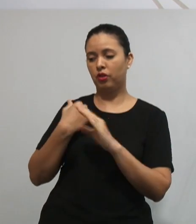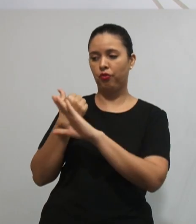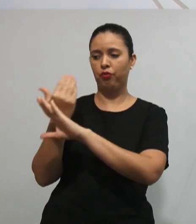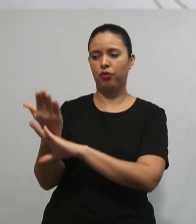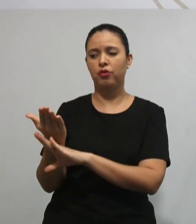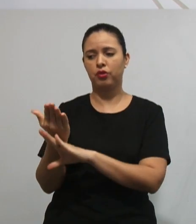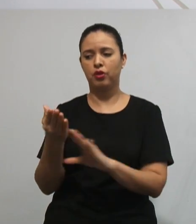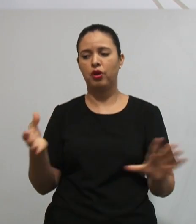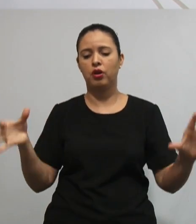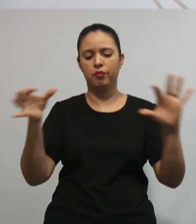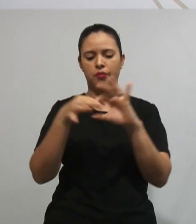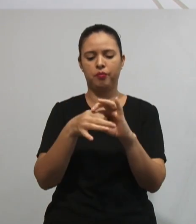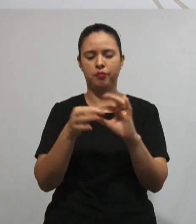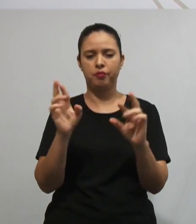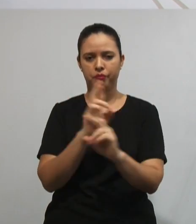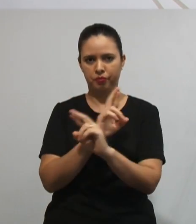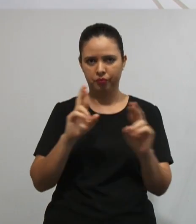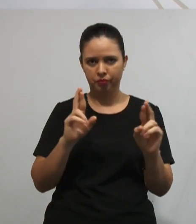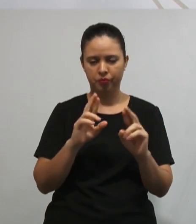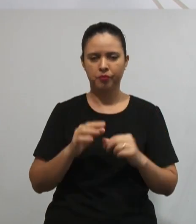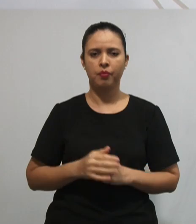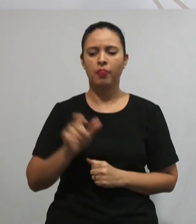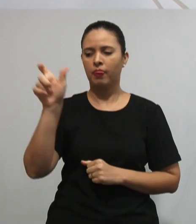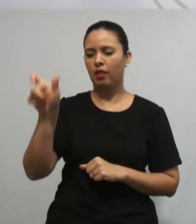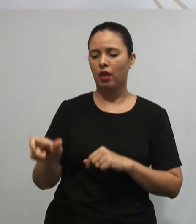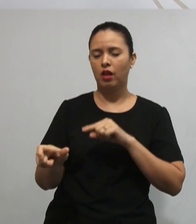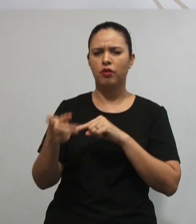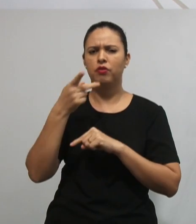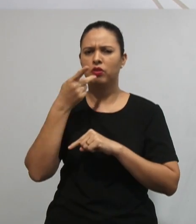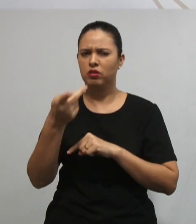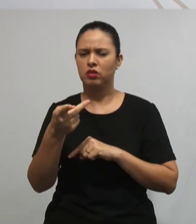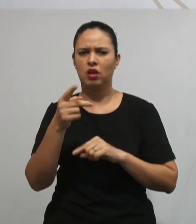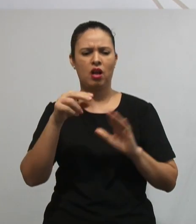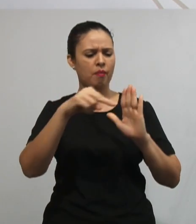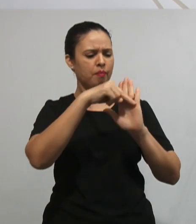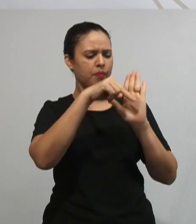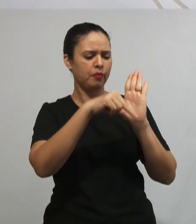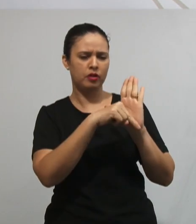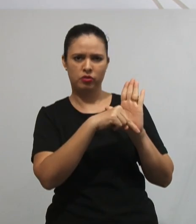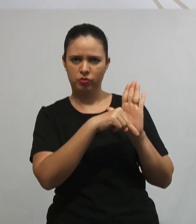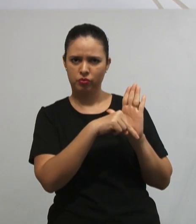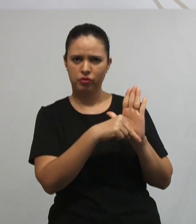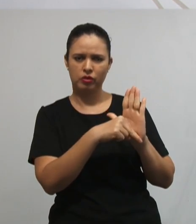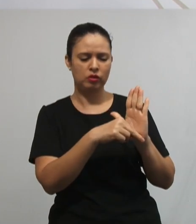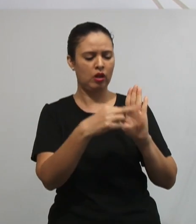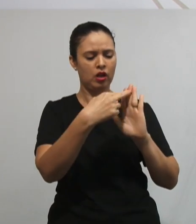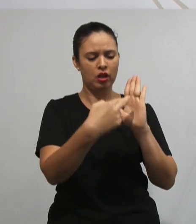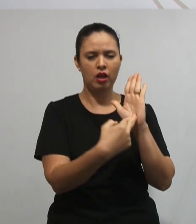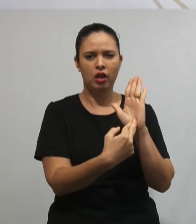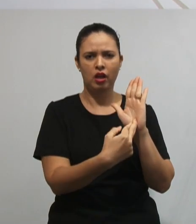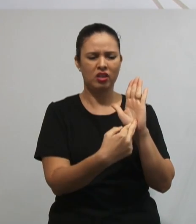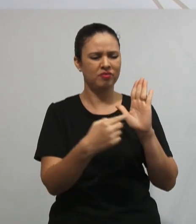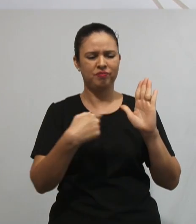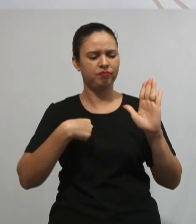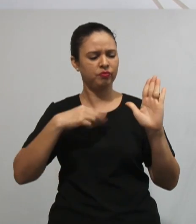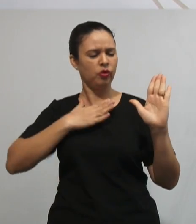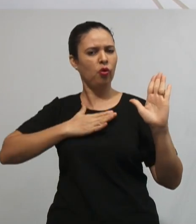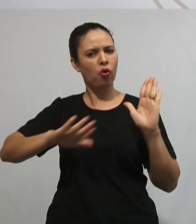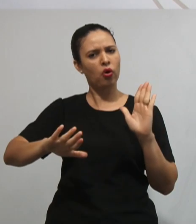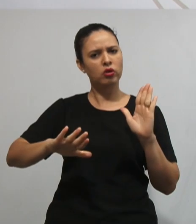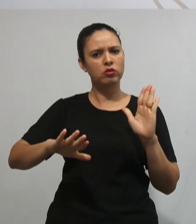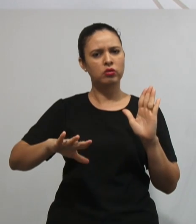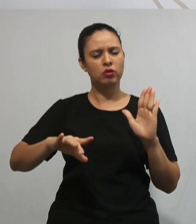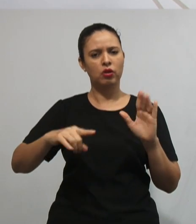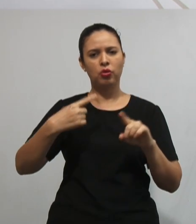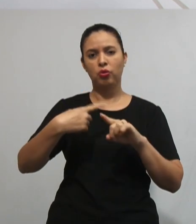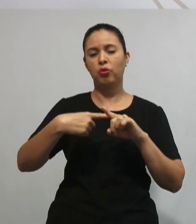pretendia. O Frenet, ele foi contrário aos manuais. Qualquer manual. Por quê? Porque as nossas crianças são únicas. Então, não dá pra